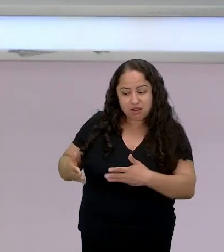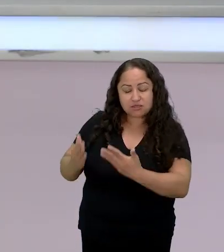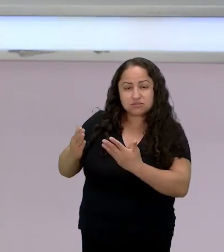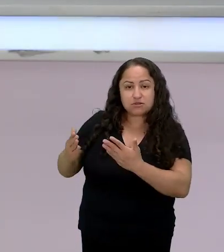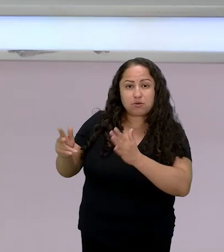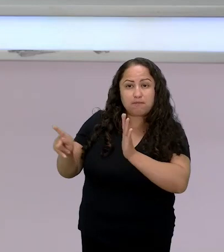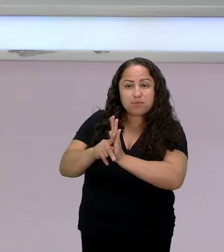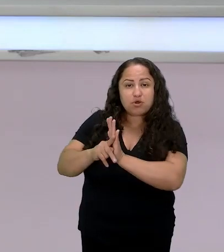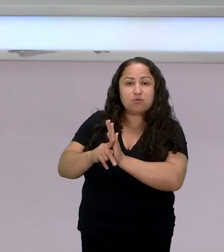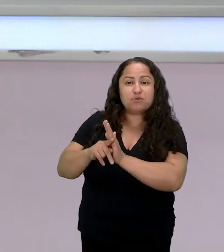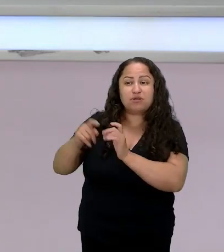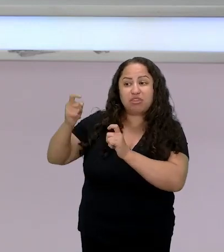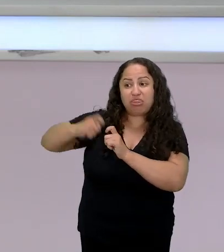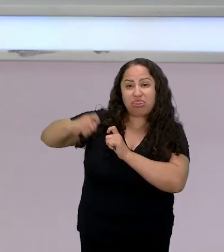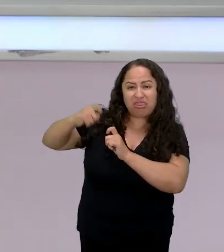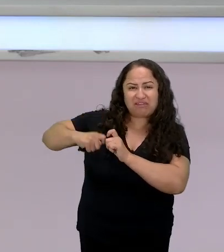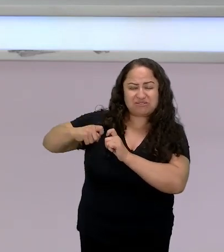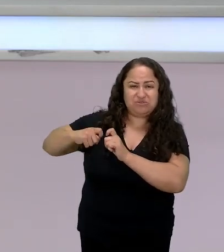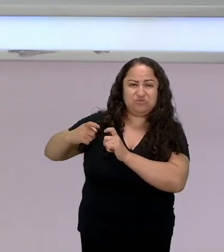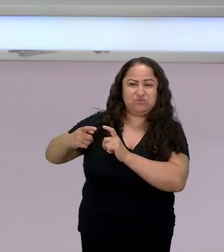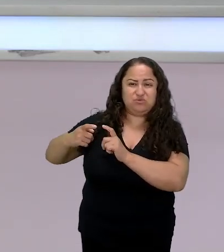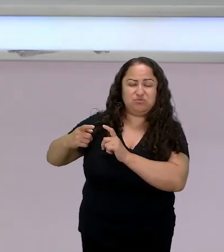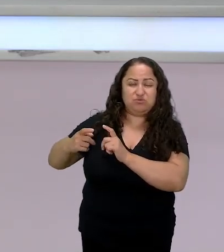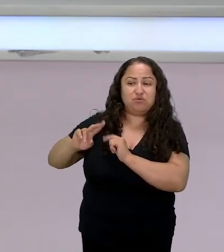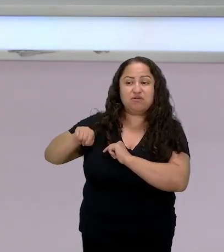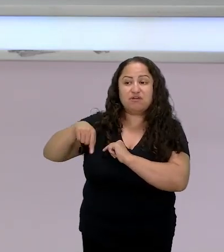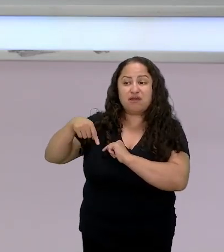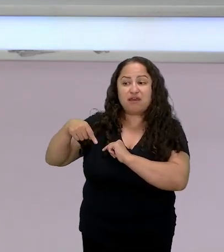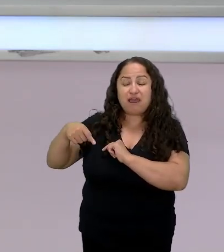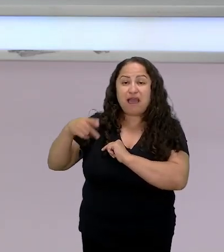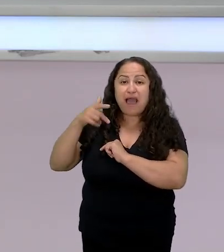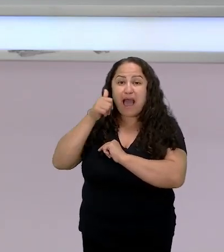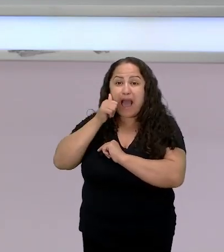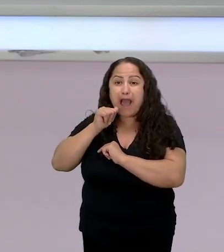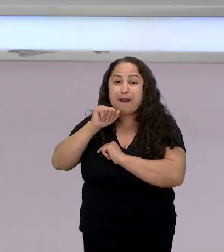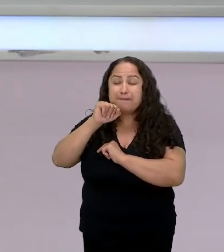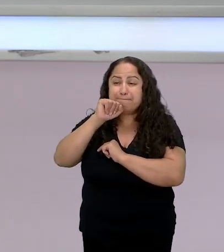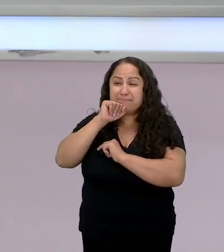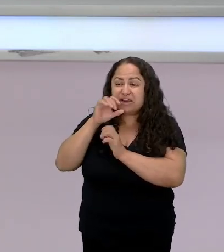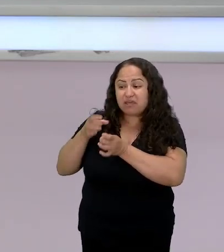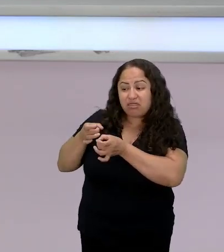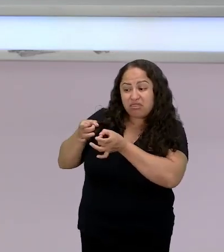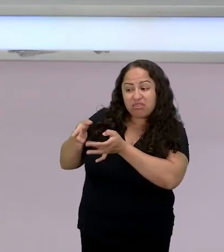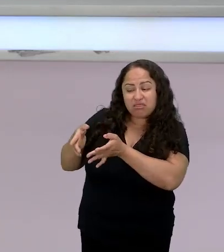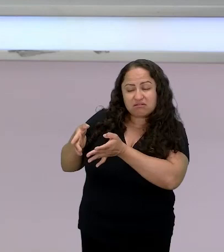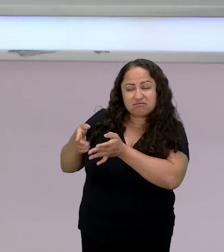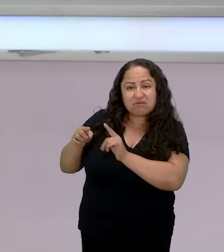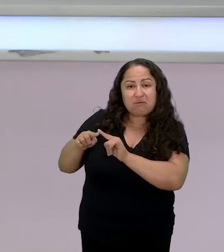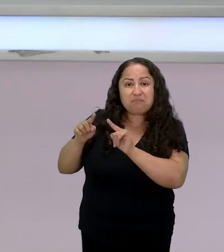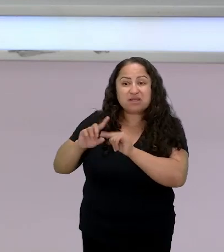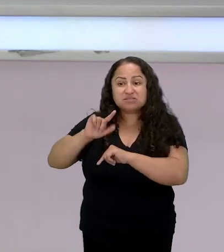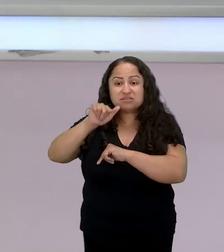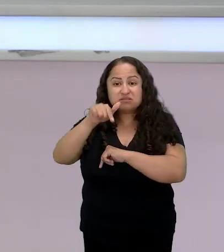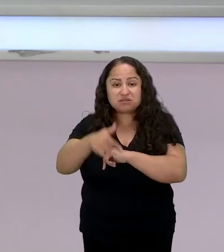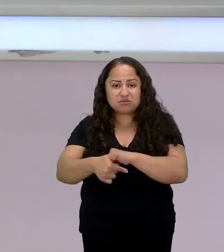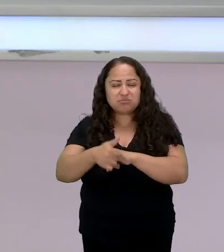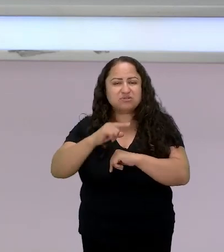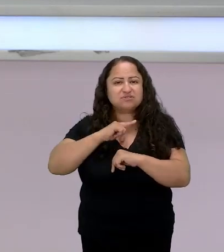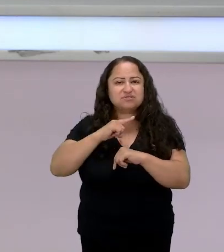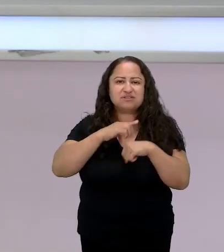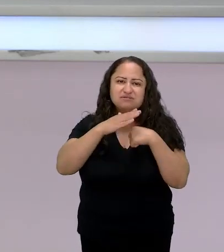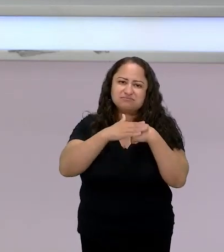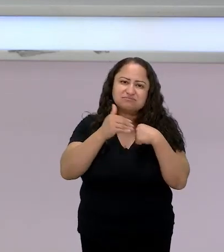rejeita mas que depois como ancestral ela traz todo aquele afeto